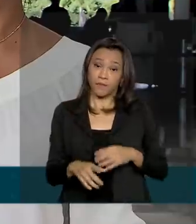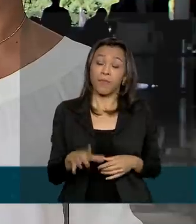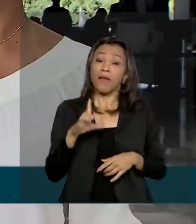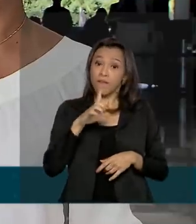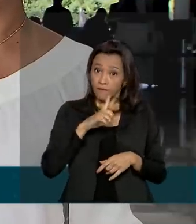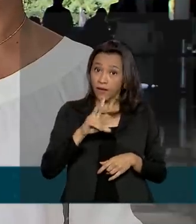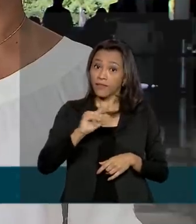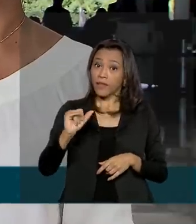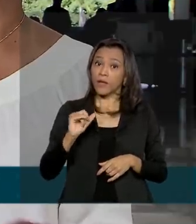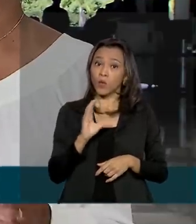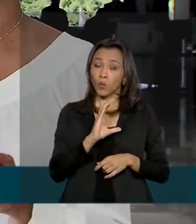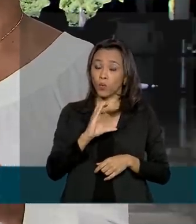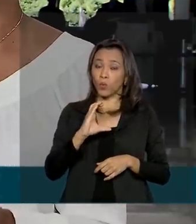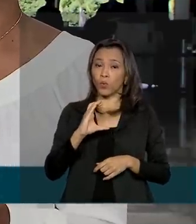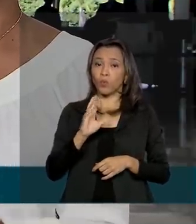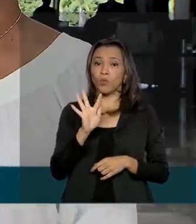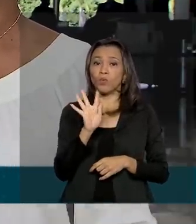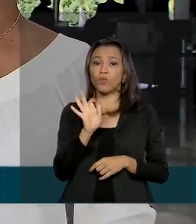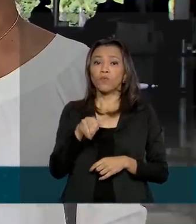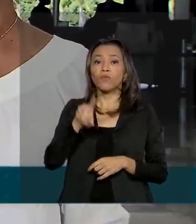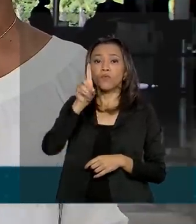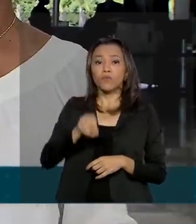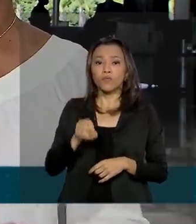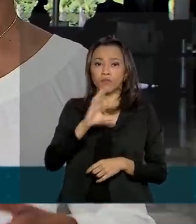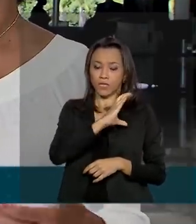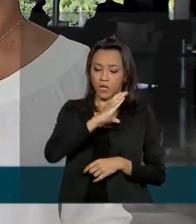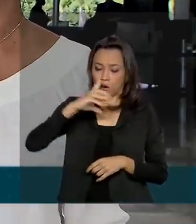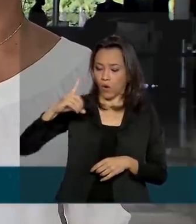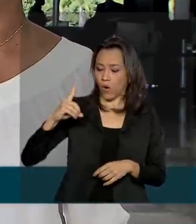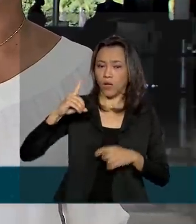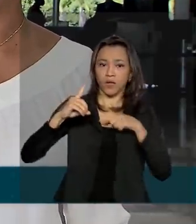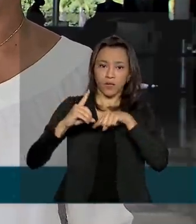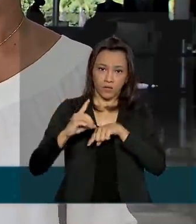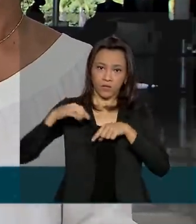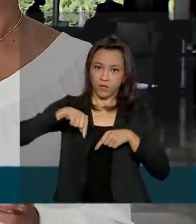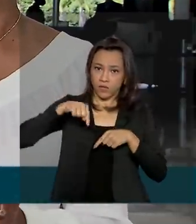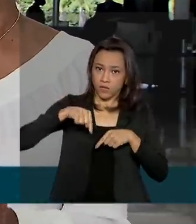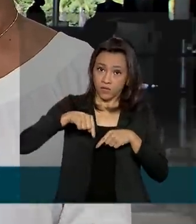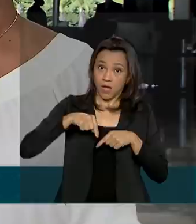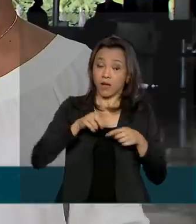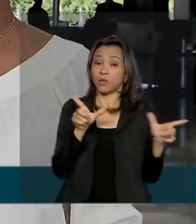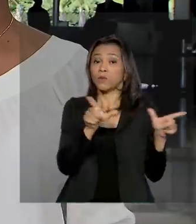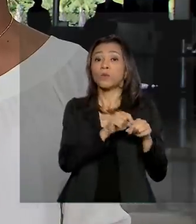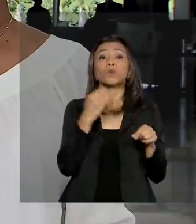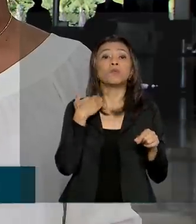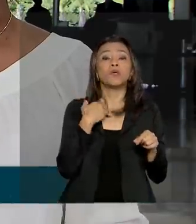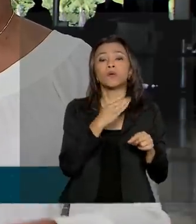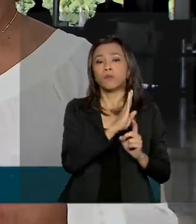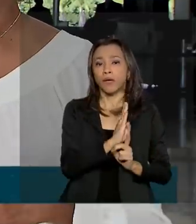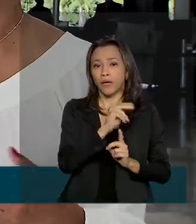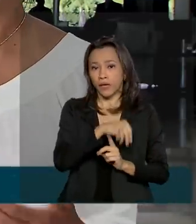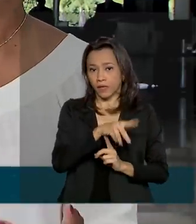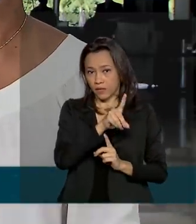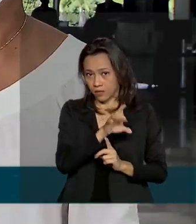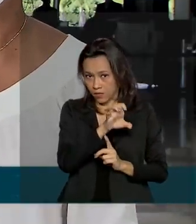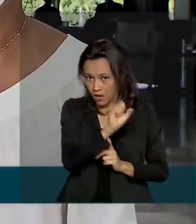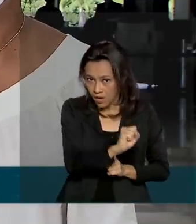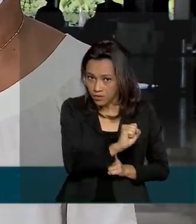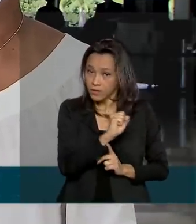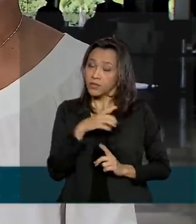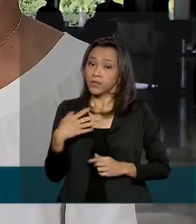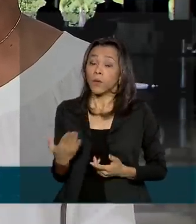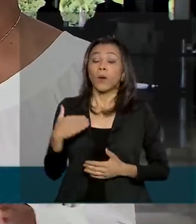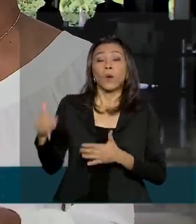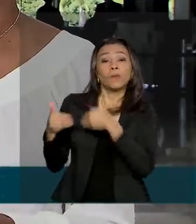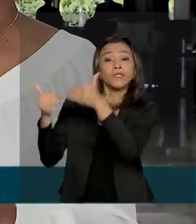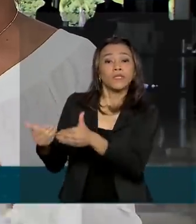administrado pelo Banco Nacional de Desenvolvimento Econômico e Social, o BNDES. De imediato, o Ministério